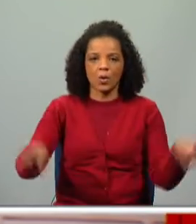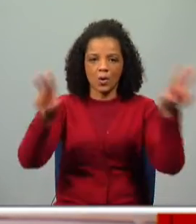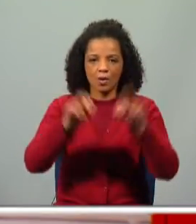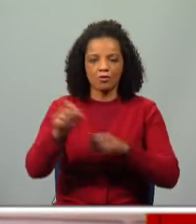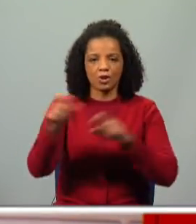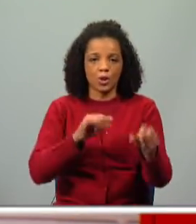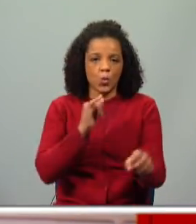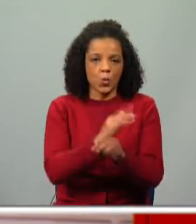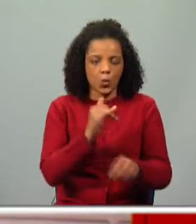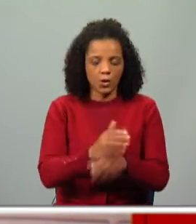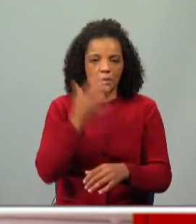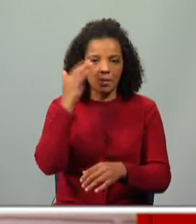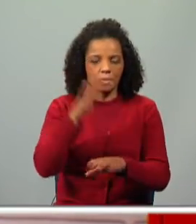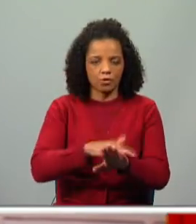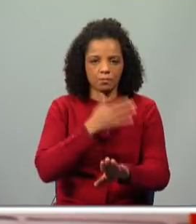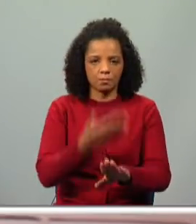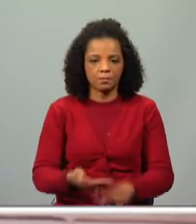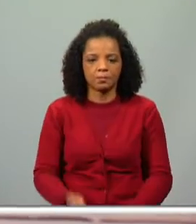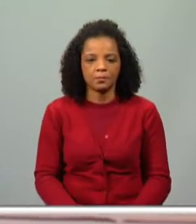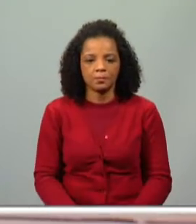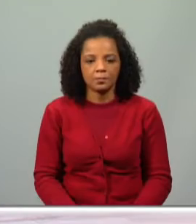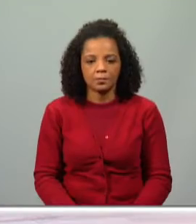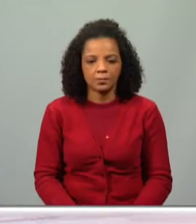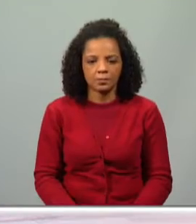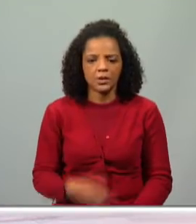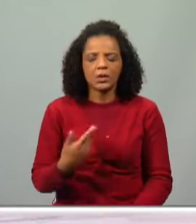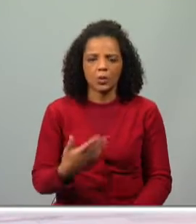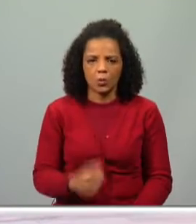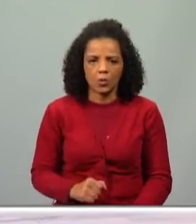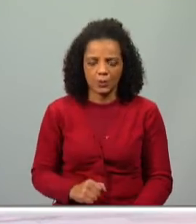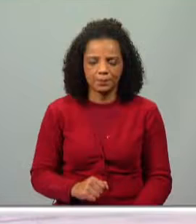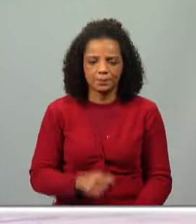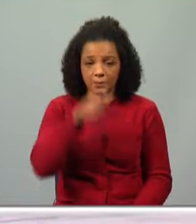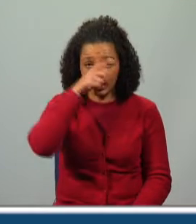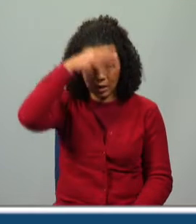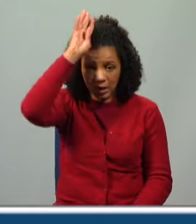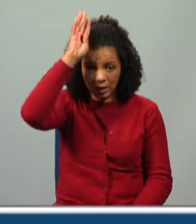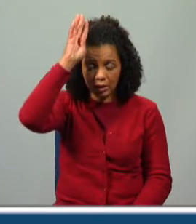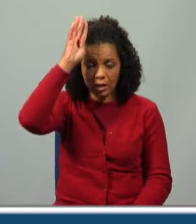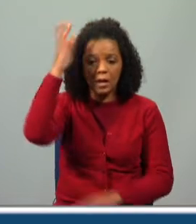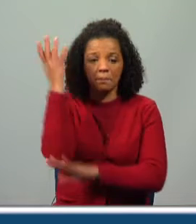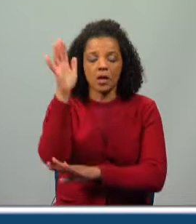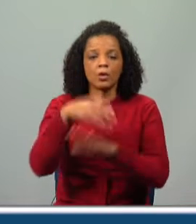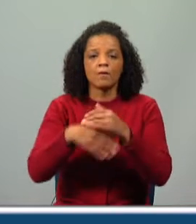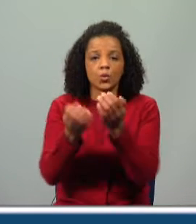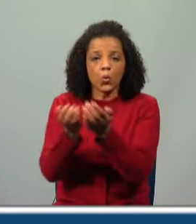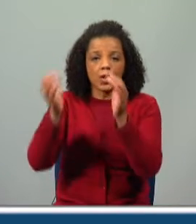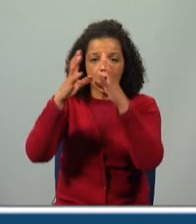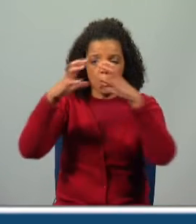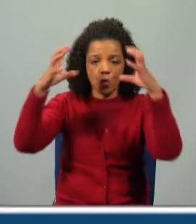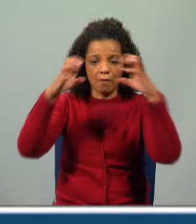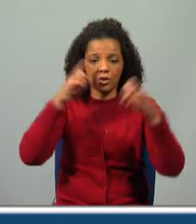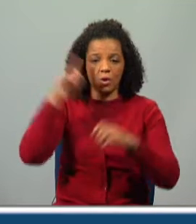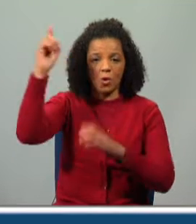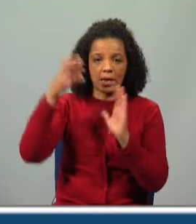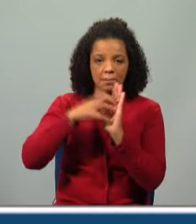outras estrelas ainda mais brilhantes. Então, e agora? A galinha do mato fez o ninho nas nuvens. Como podes observar